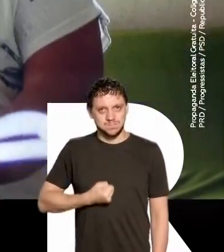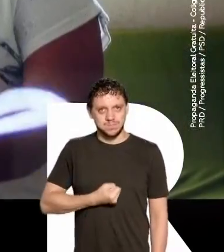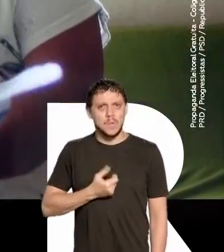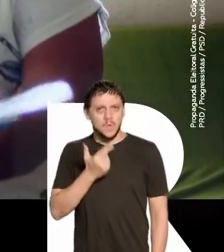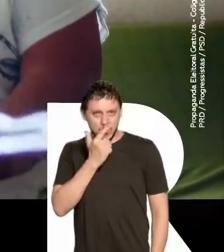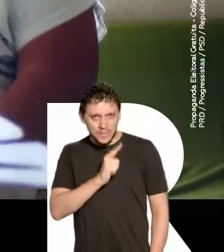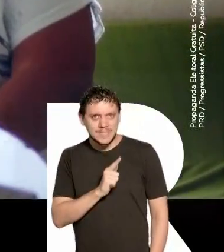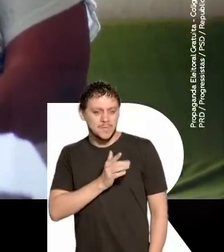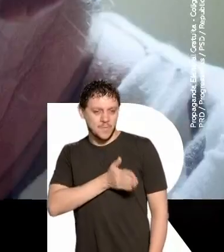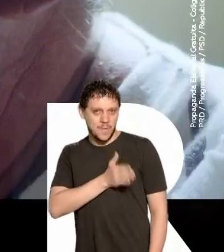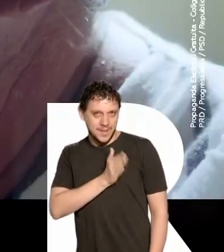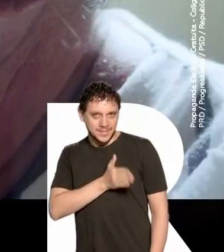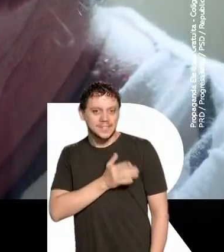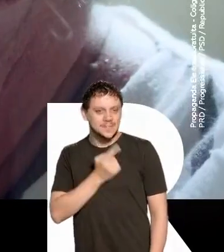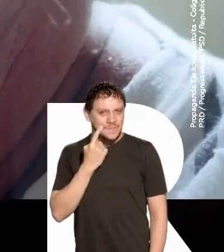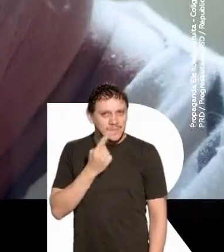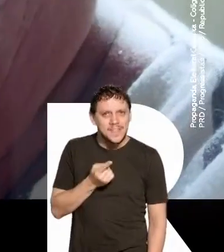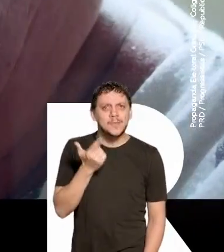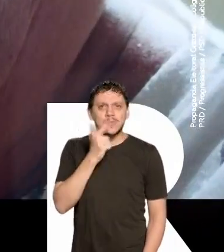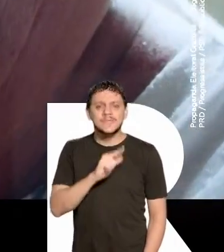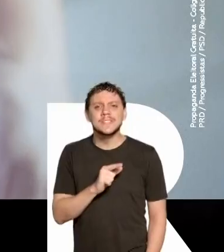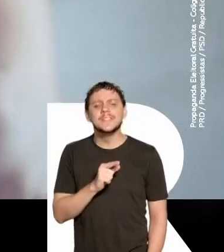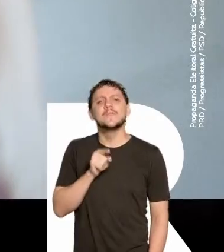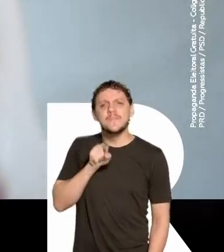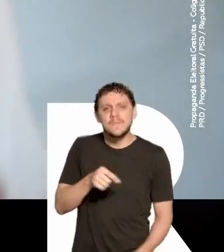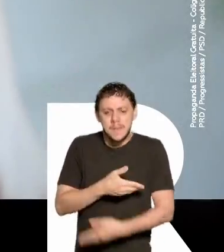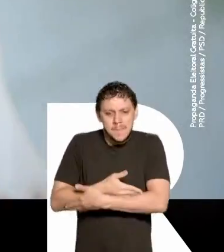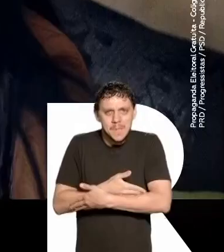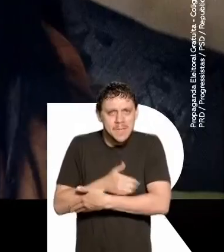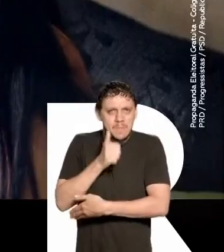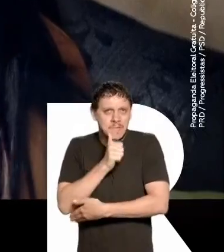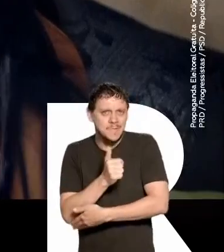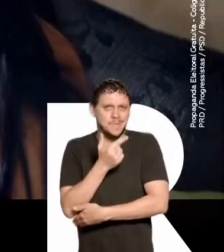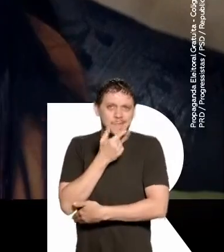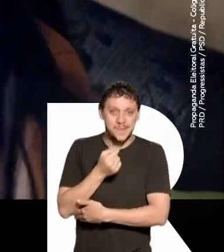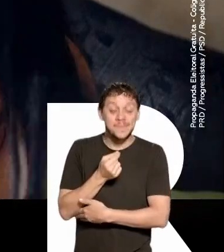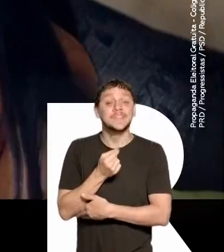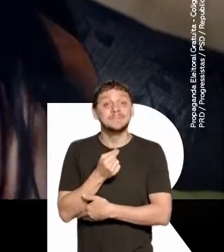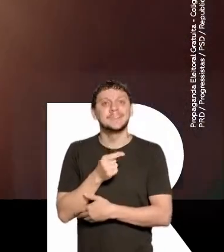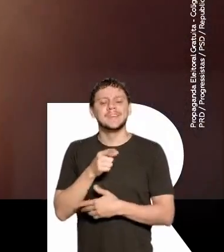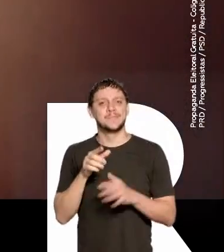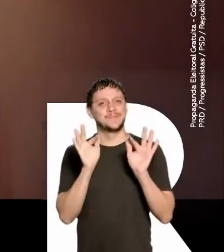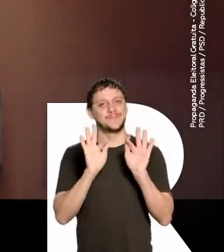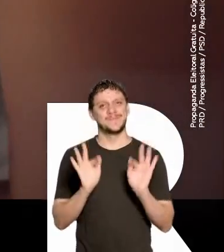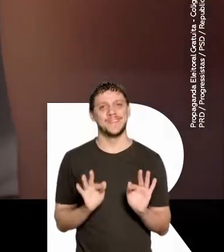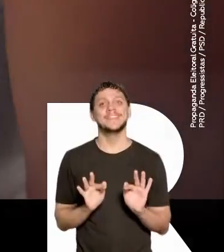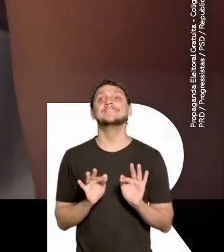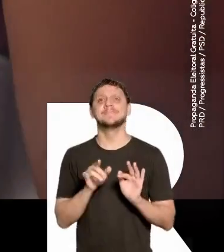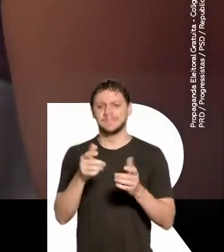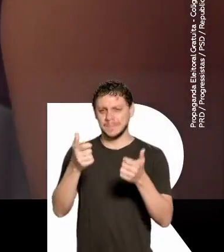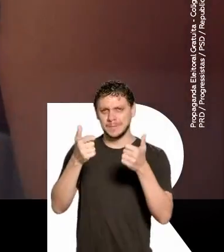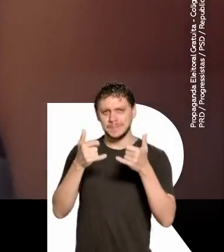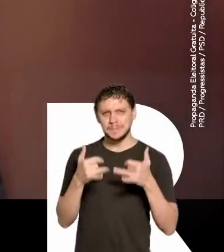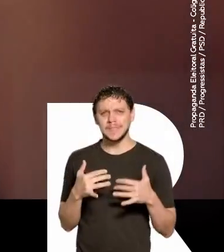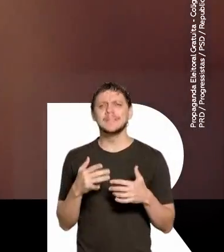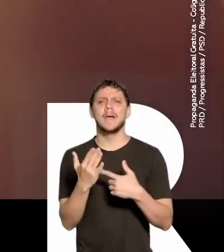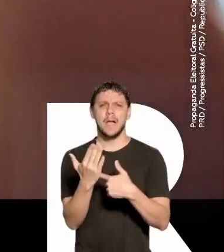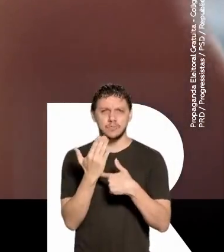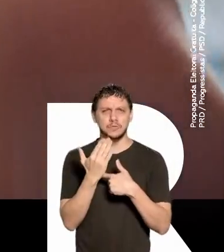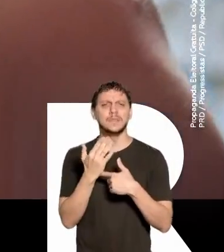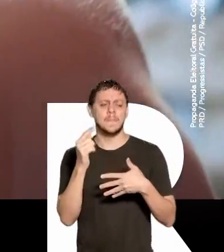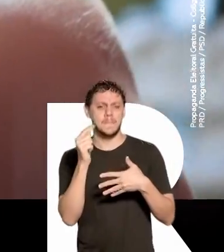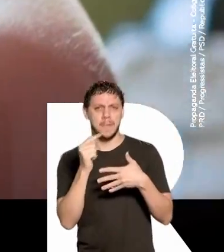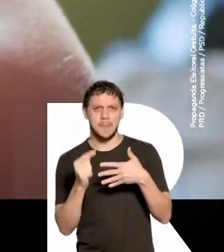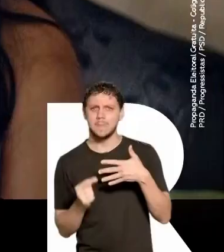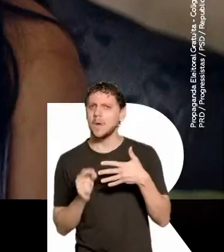ultrassom. Já deu pra ver o coração, já deu pra saber o sexo do bebê. Fiquei muito feliz. E eles foram me explicando que eu tinha